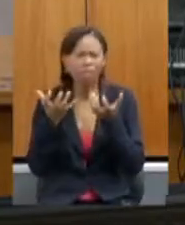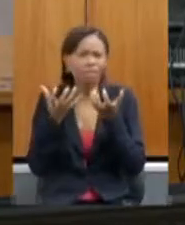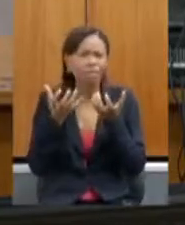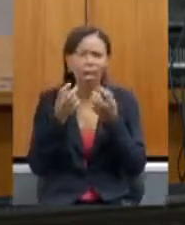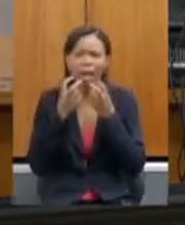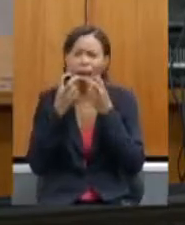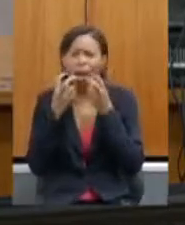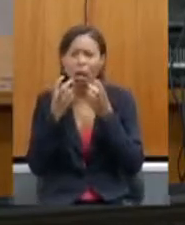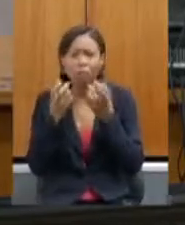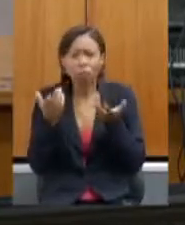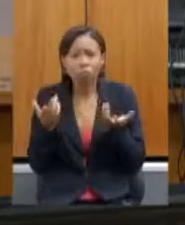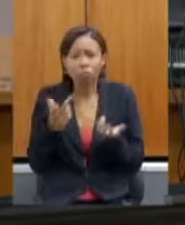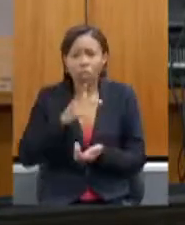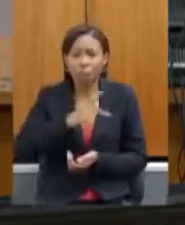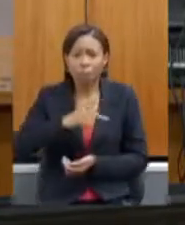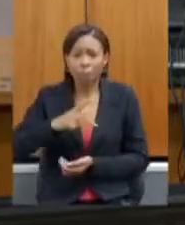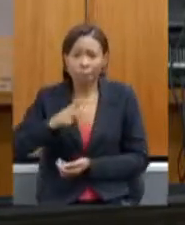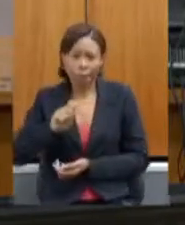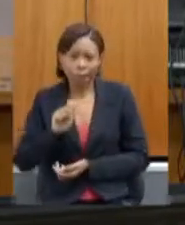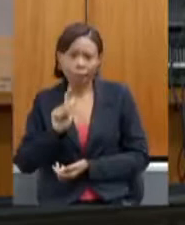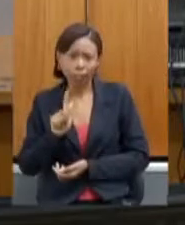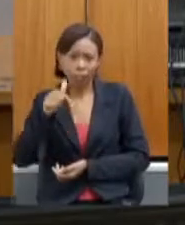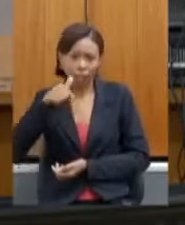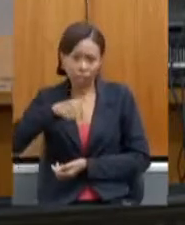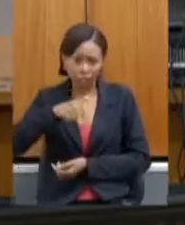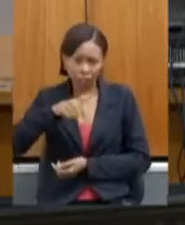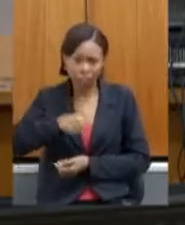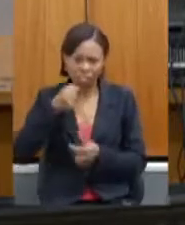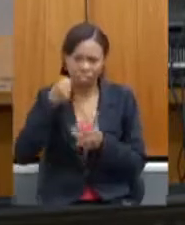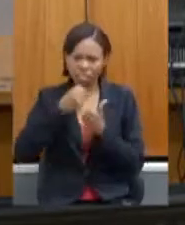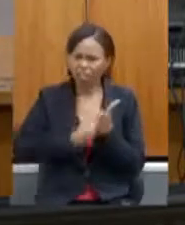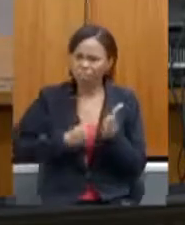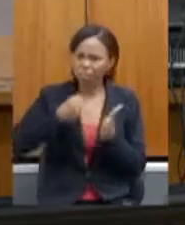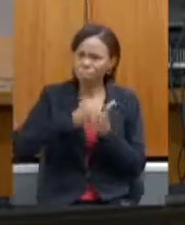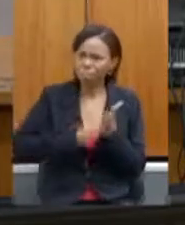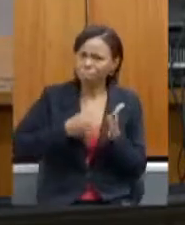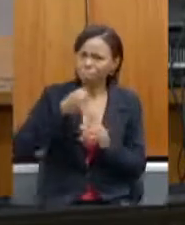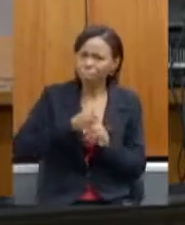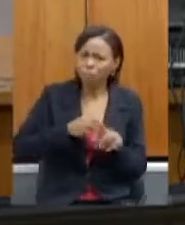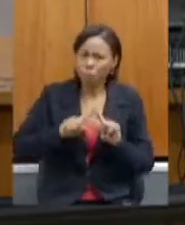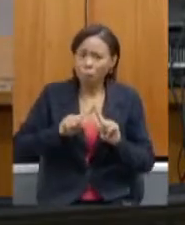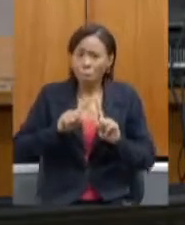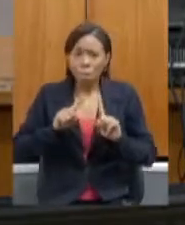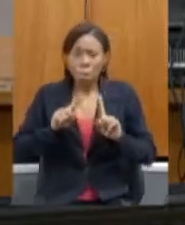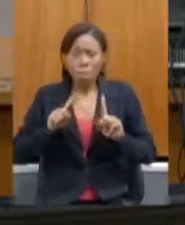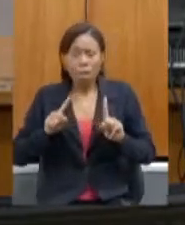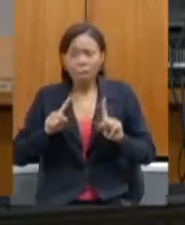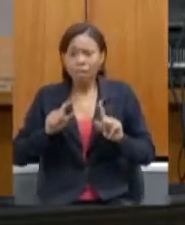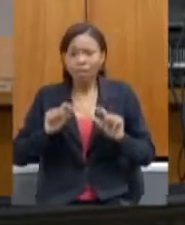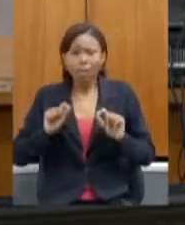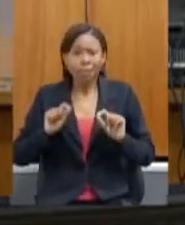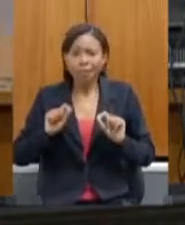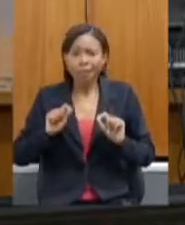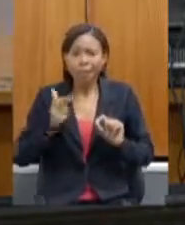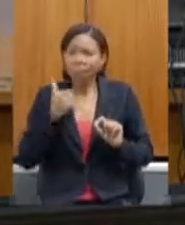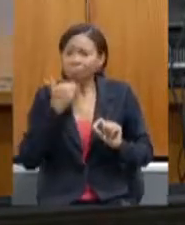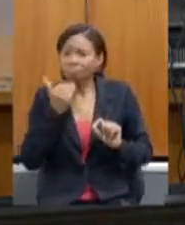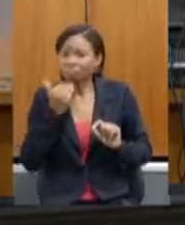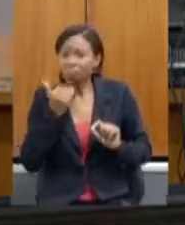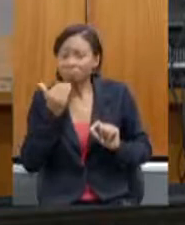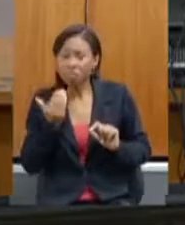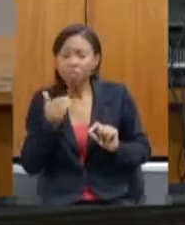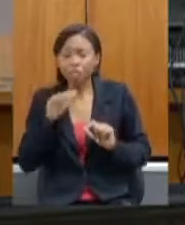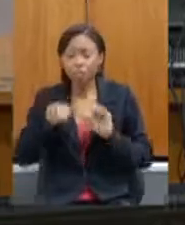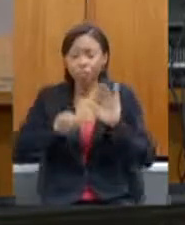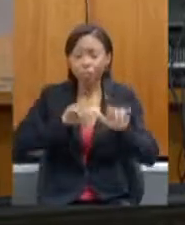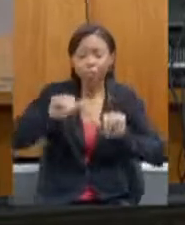PPAG, deputado Raul Belém, que eu digo que é dar com a mão e tirar com a outra. A gente chama as pessoas, pegamos